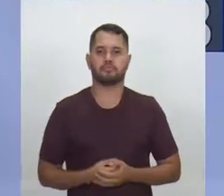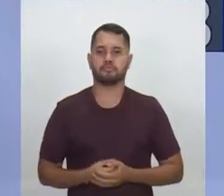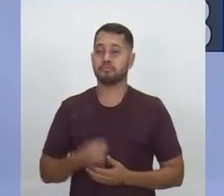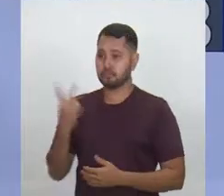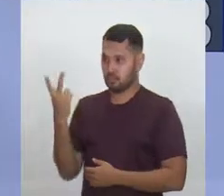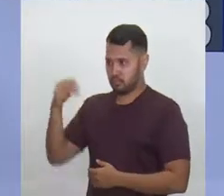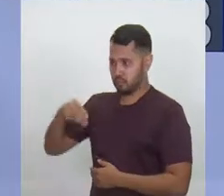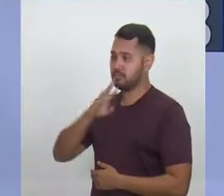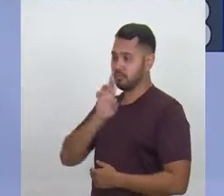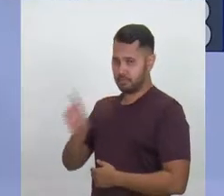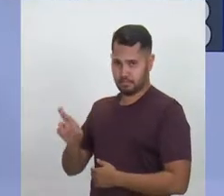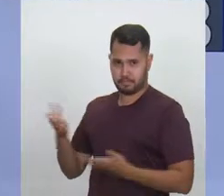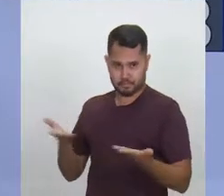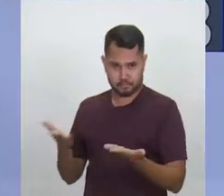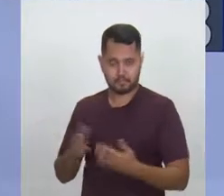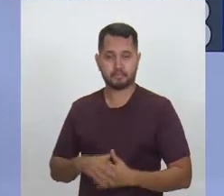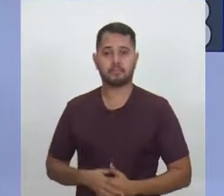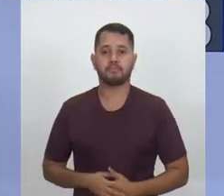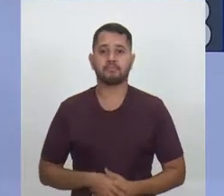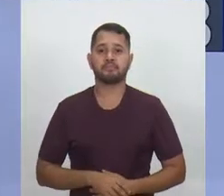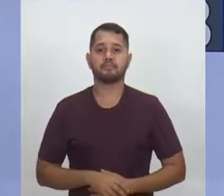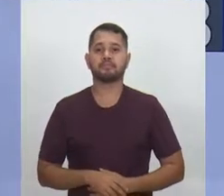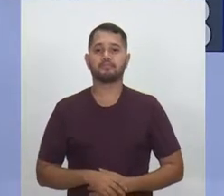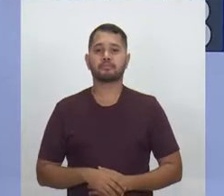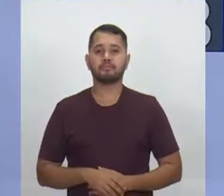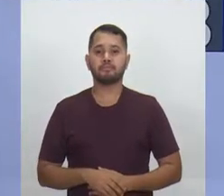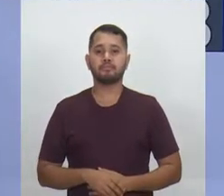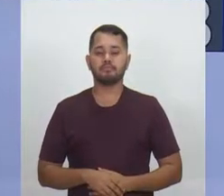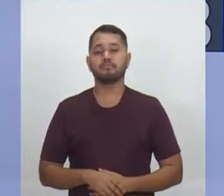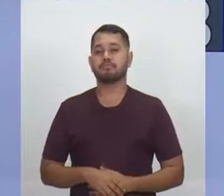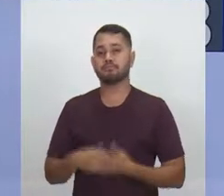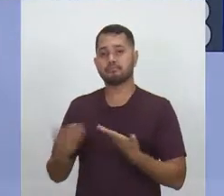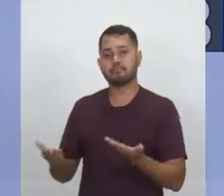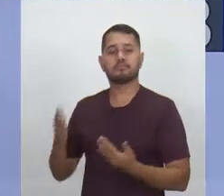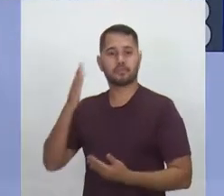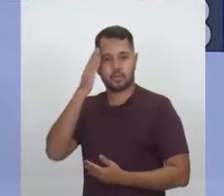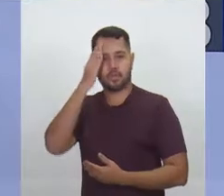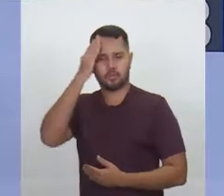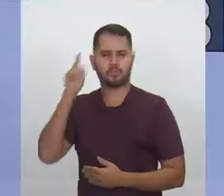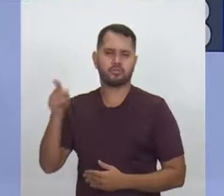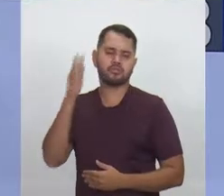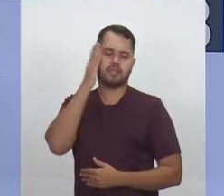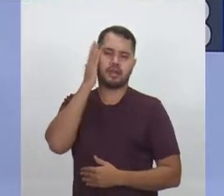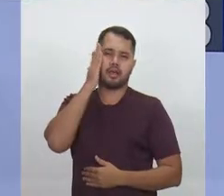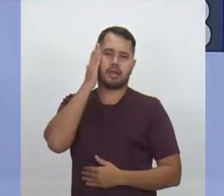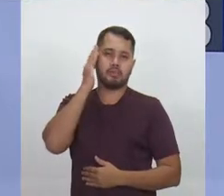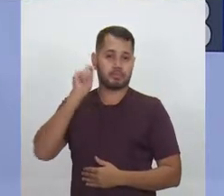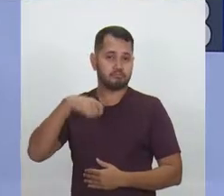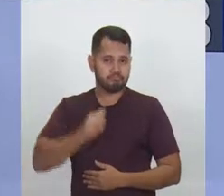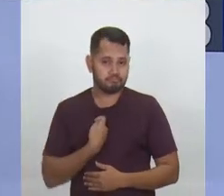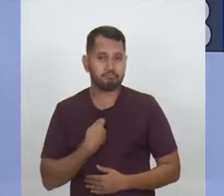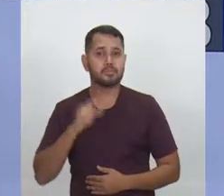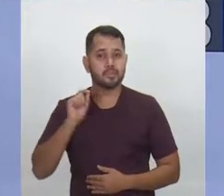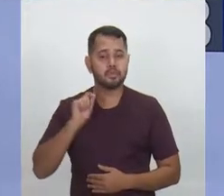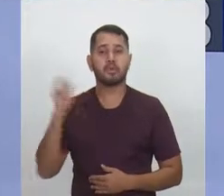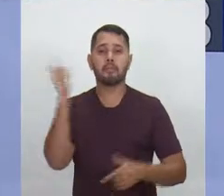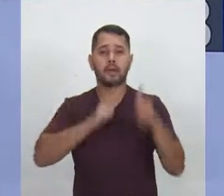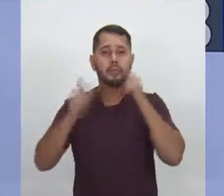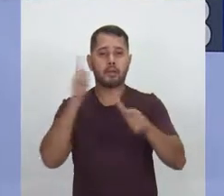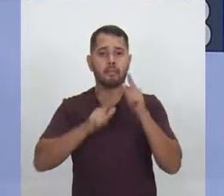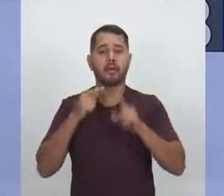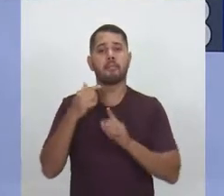Dois minutos para a sua resposta agora, candidata. Candidato Omar, você sabe muito bem que eu sou da geração que conquistou